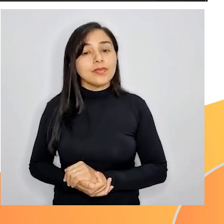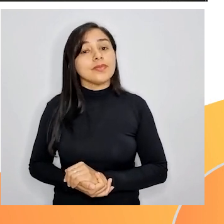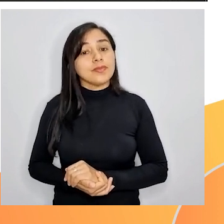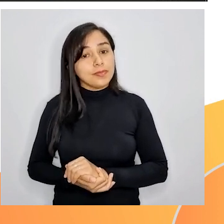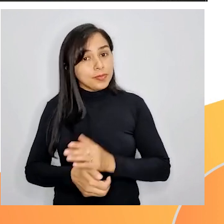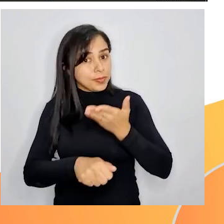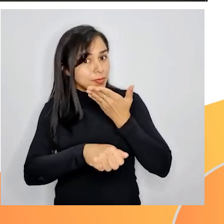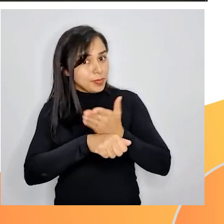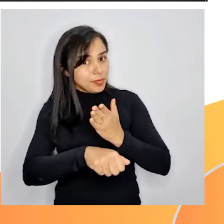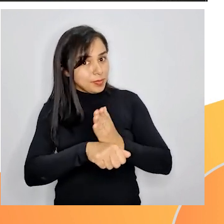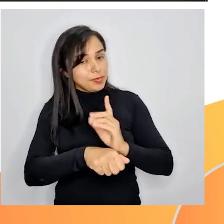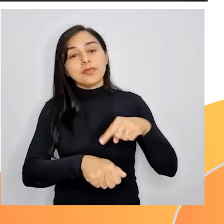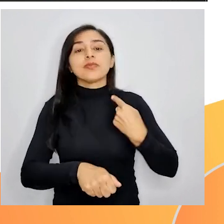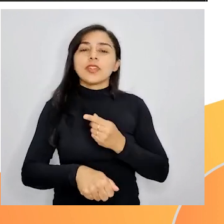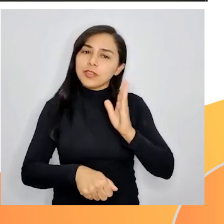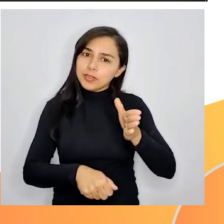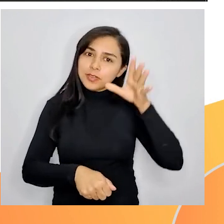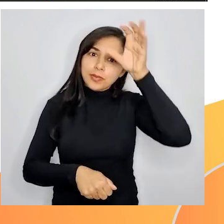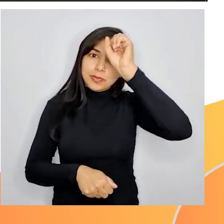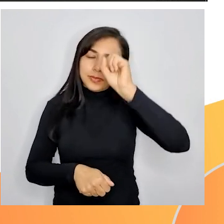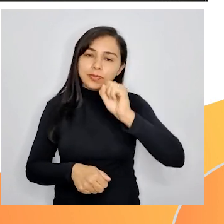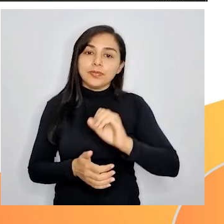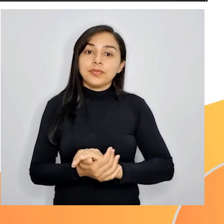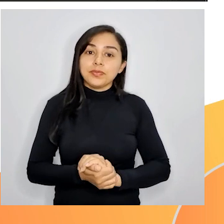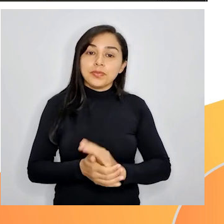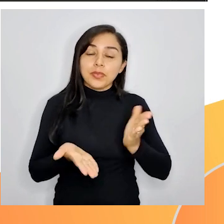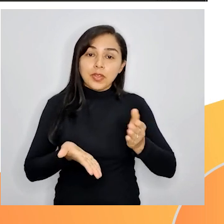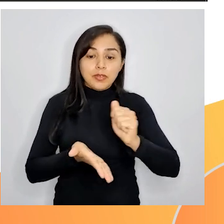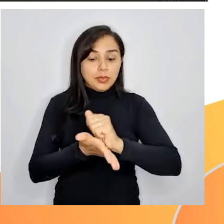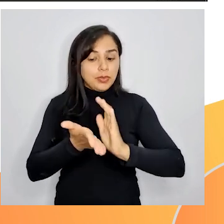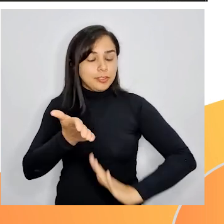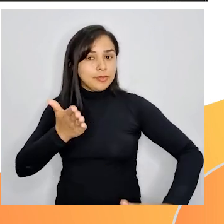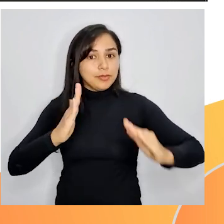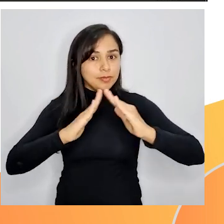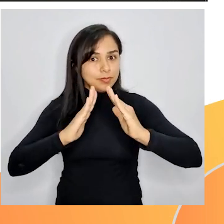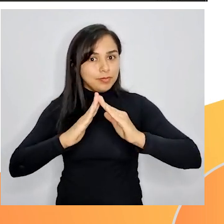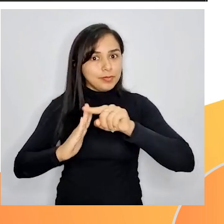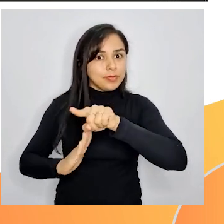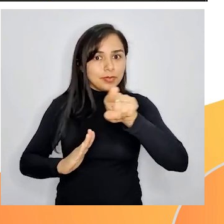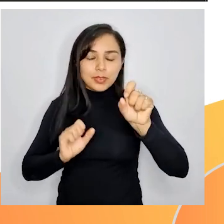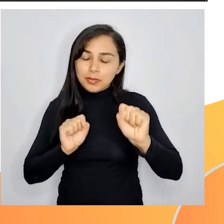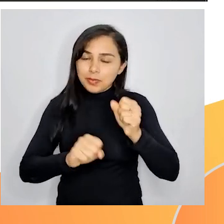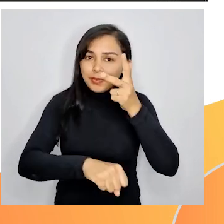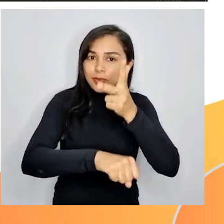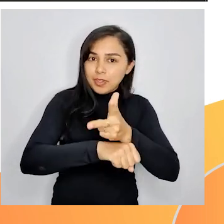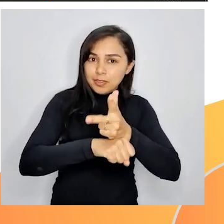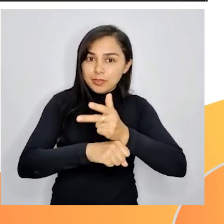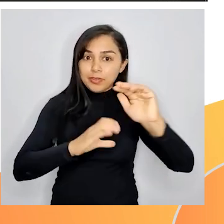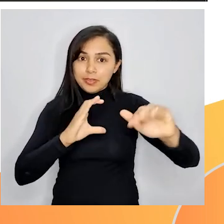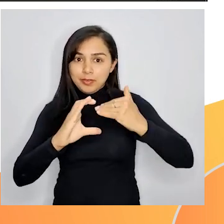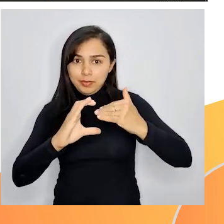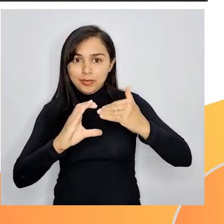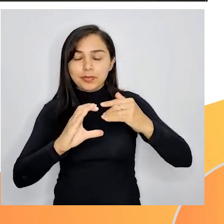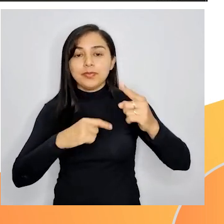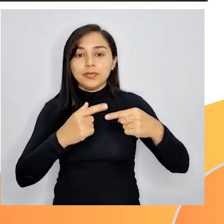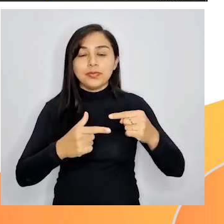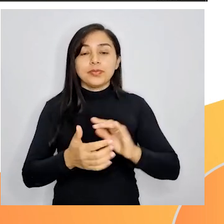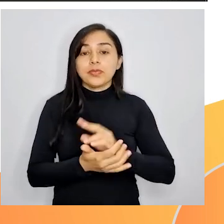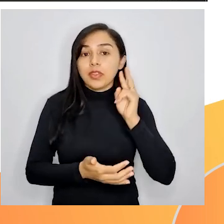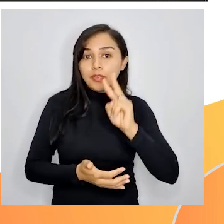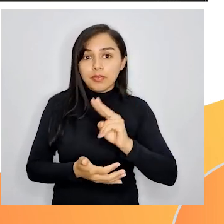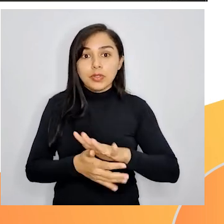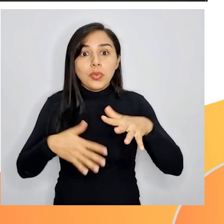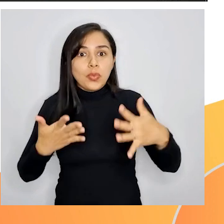Praticando agora o que nós aprendemos hoje, deixo como atividade para casa, para que vocês possam gravar um vídeo e nos enviar. Confira